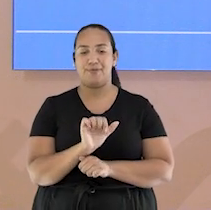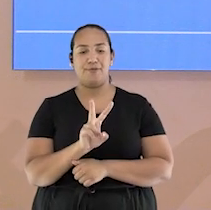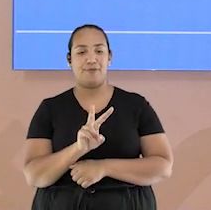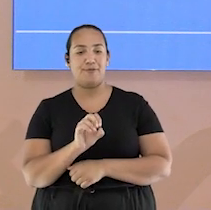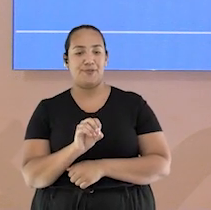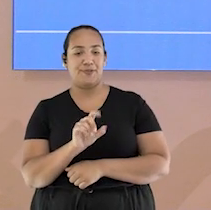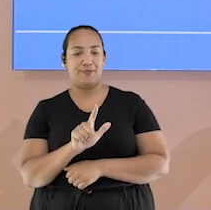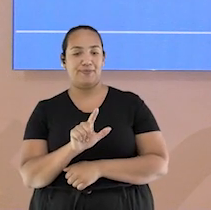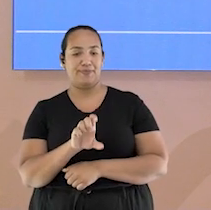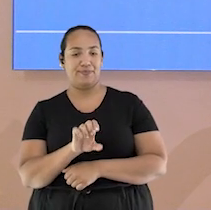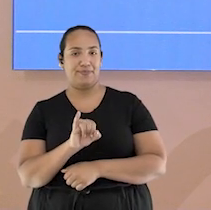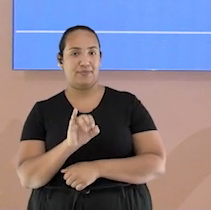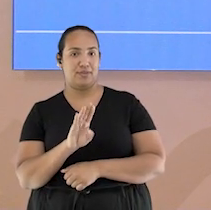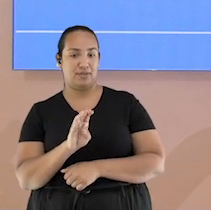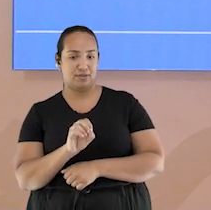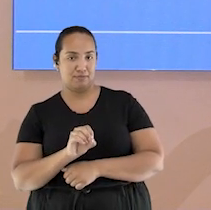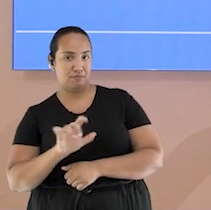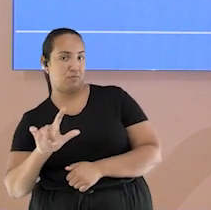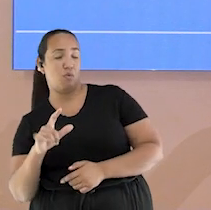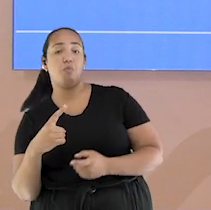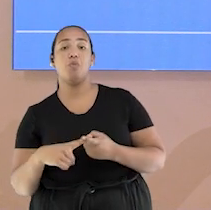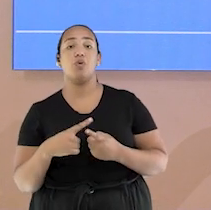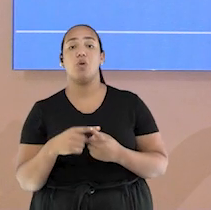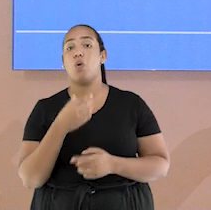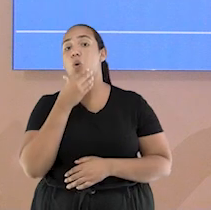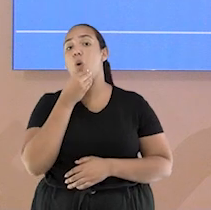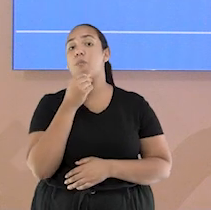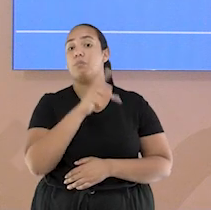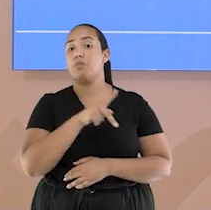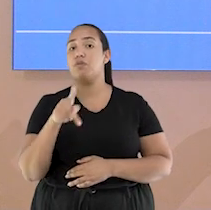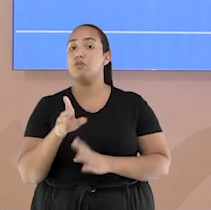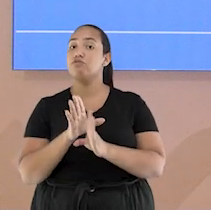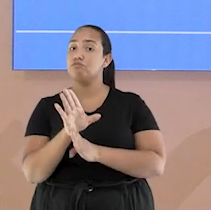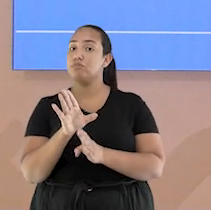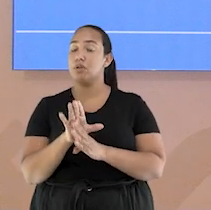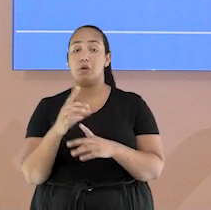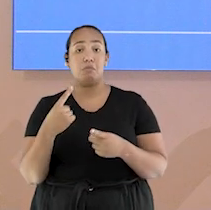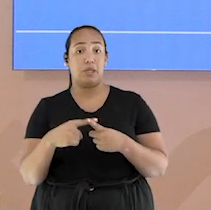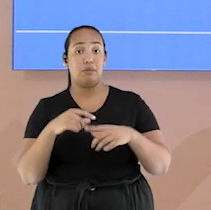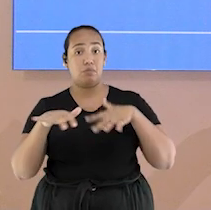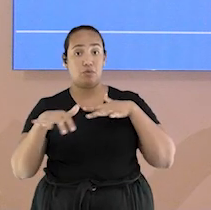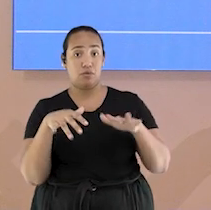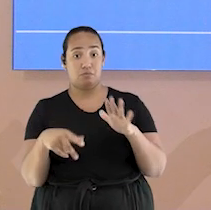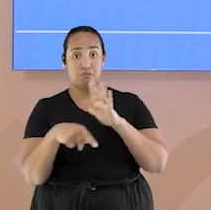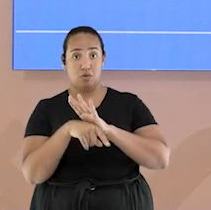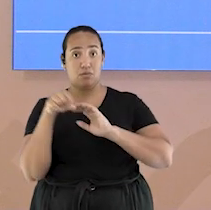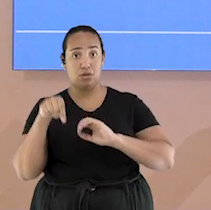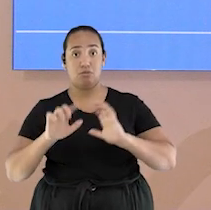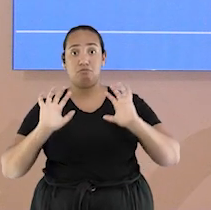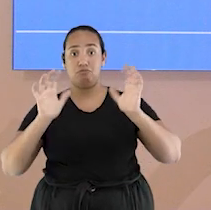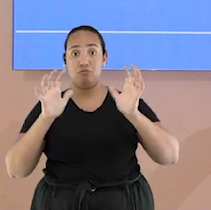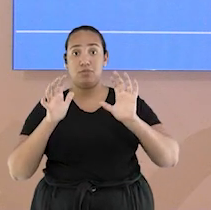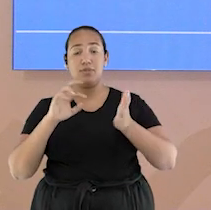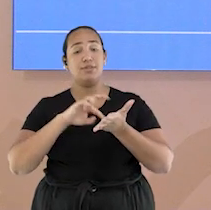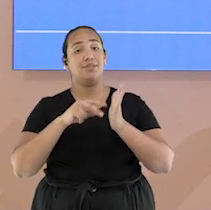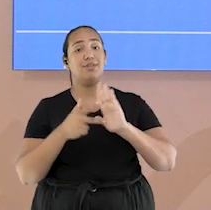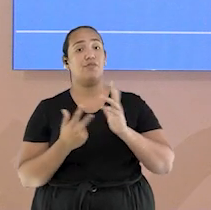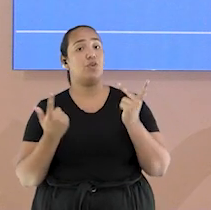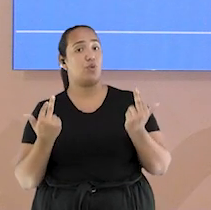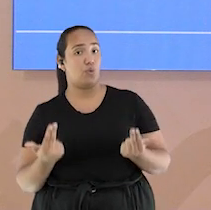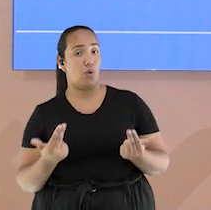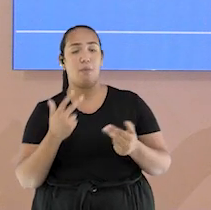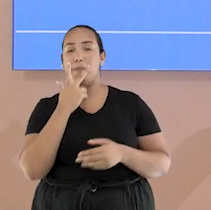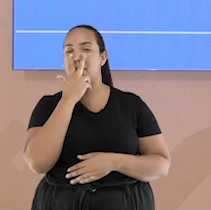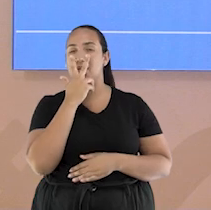para vôleibol foi sugerida pelo professor Alfred Wasted, porque os movimentos do jogo sugeriam